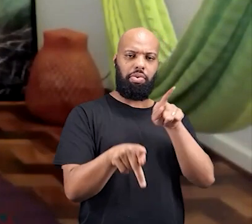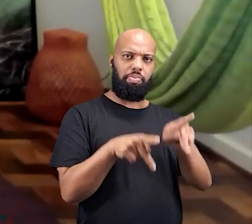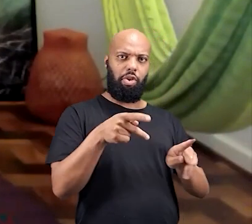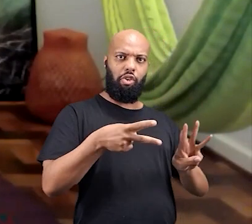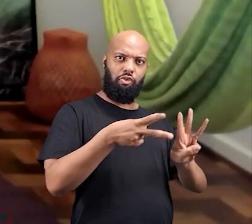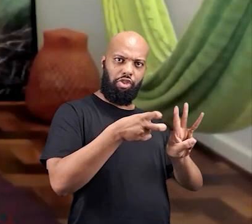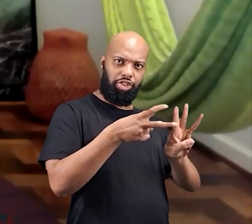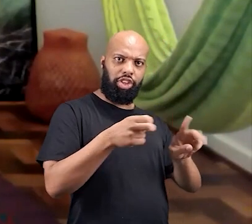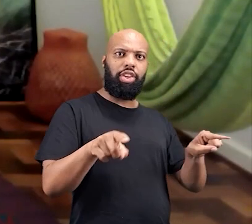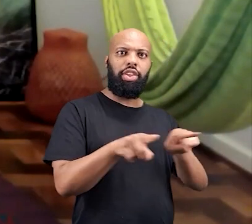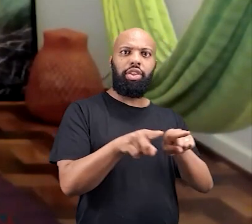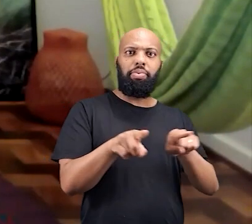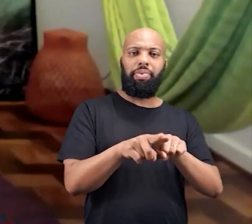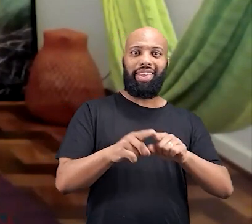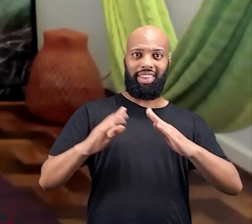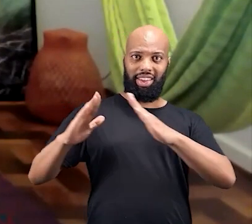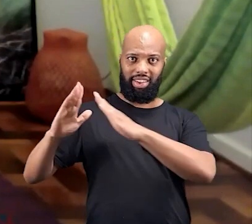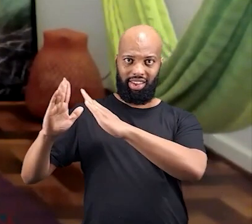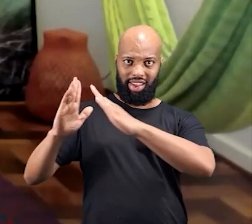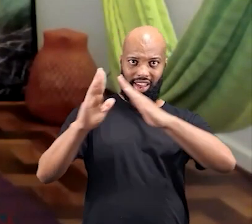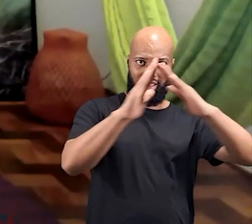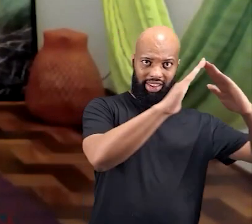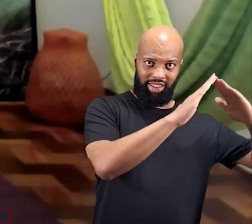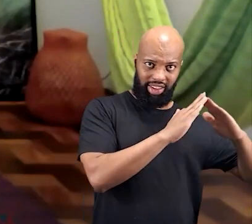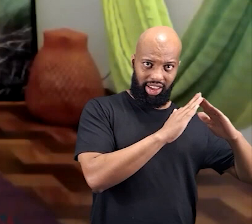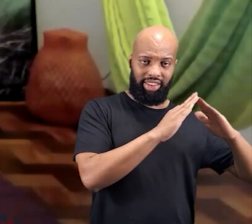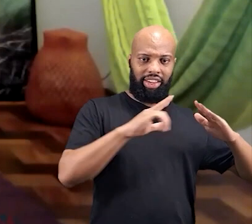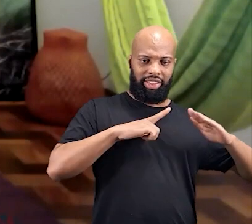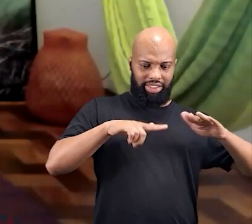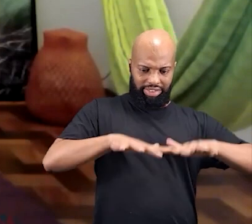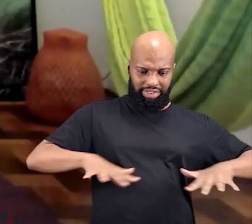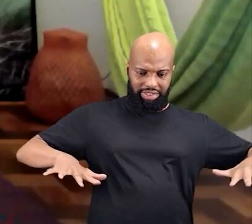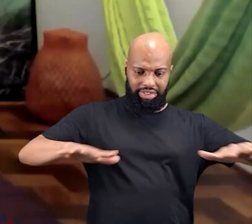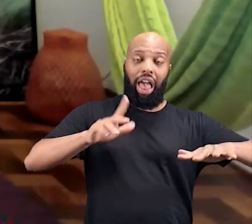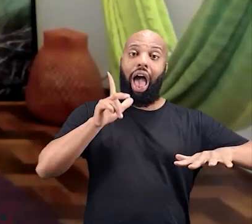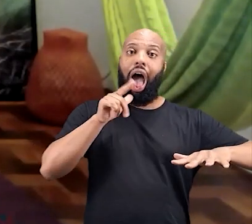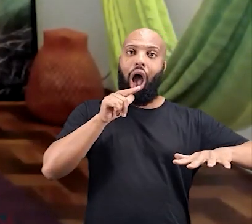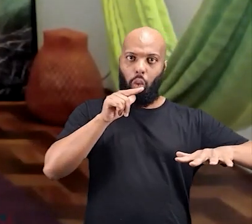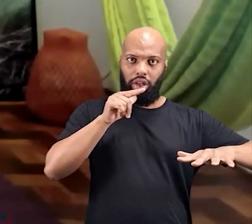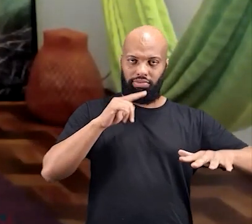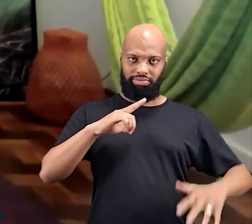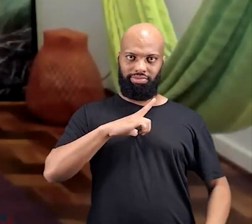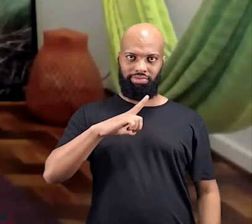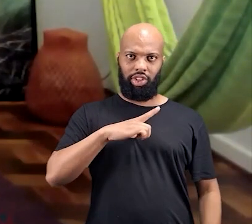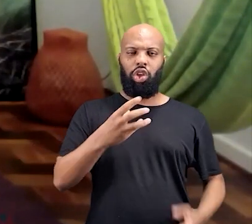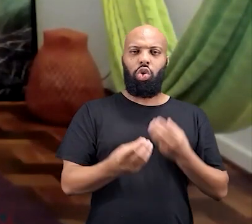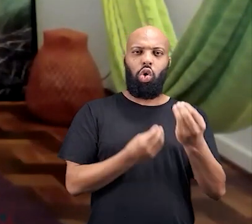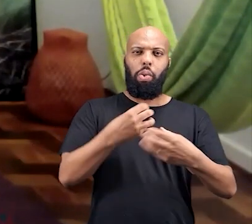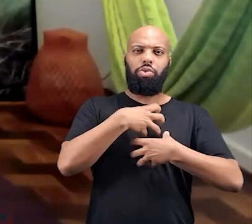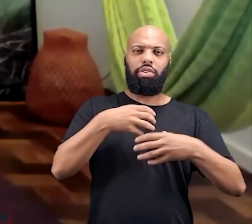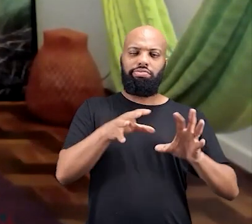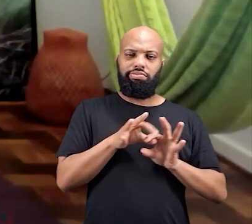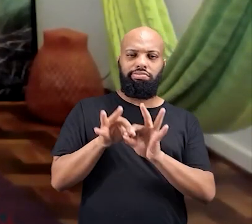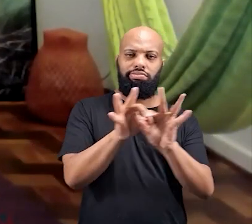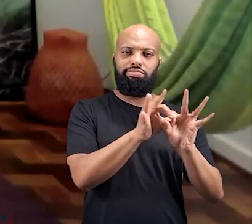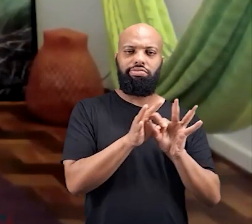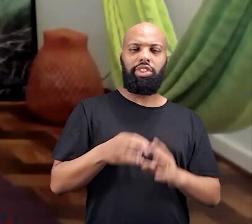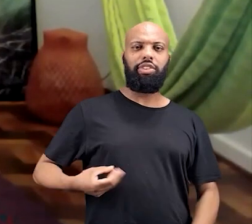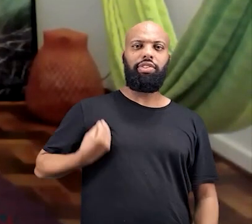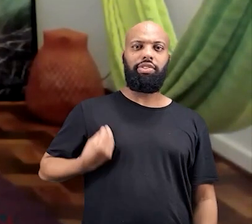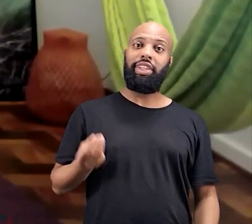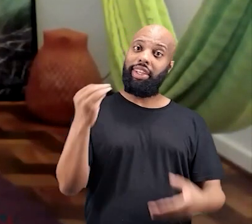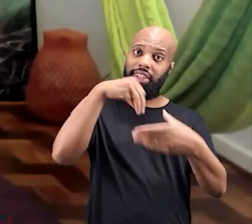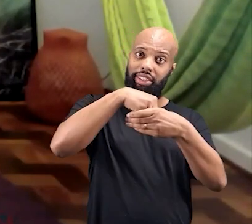povos indígenas ou as suas casas como os povos ribeirinhos e entender uma maneira mais harmônica